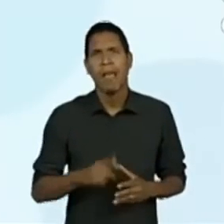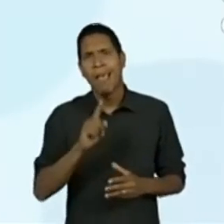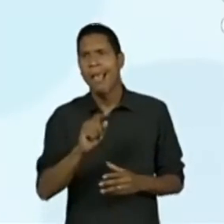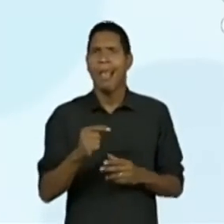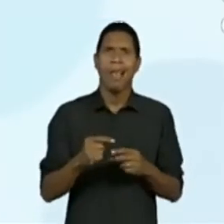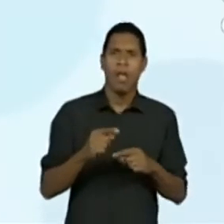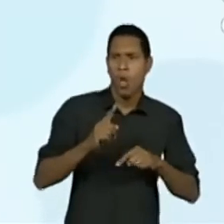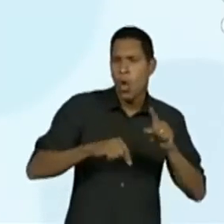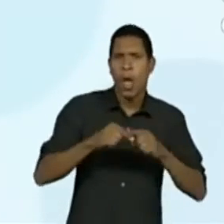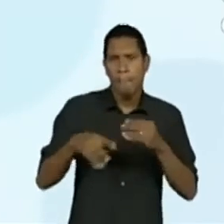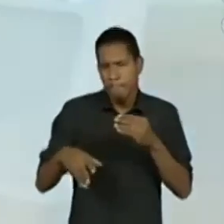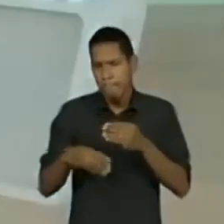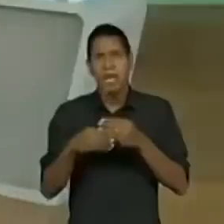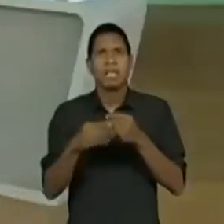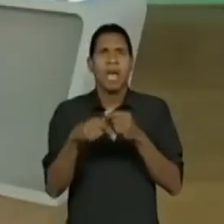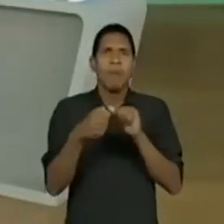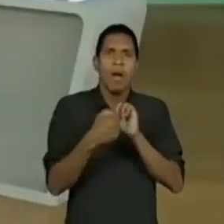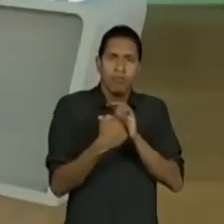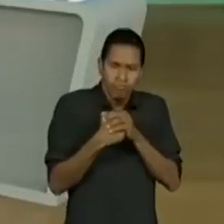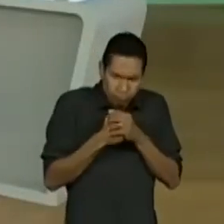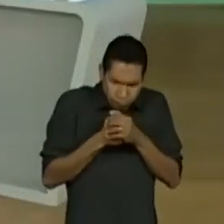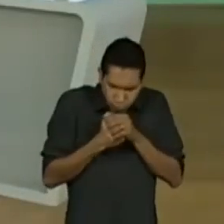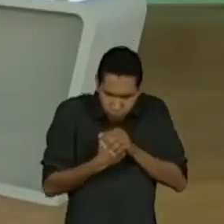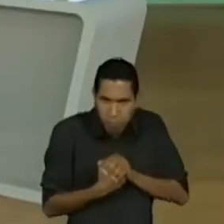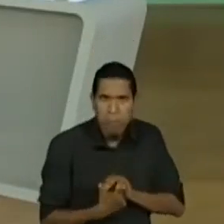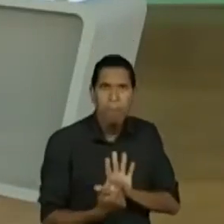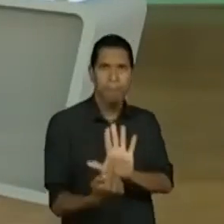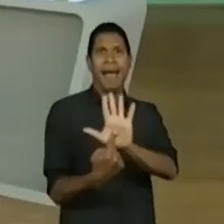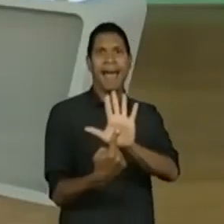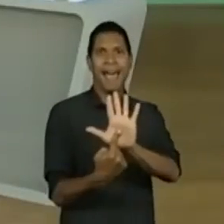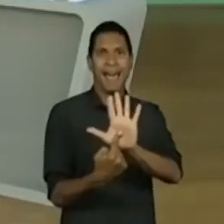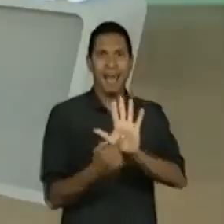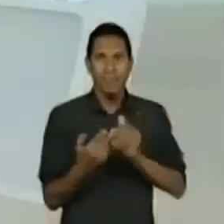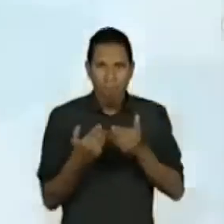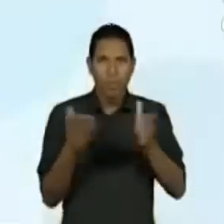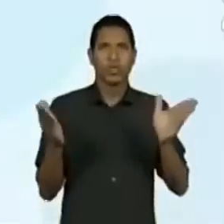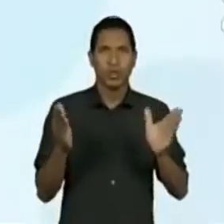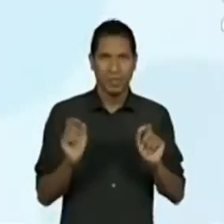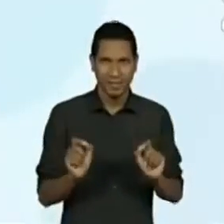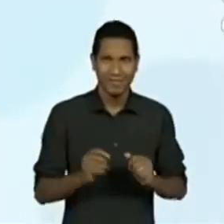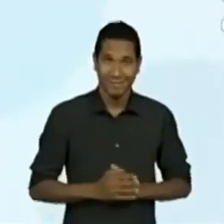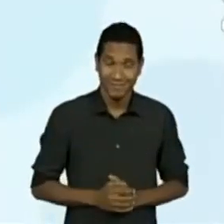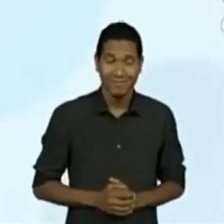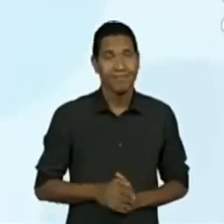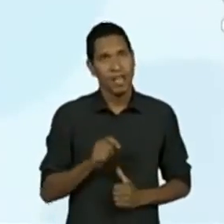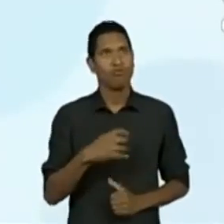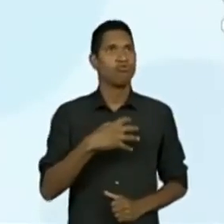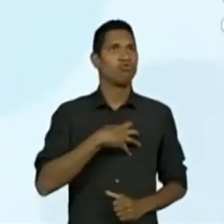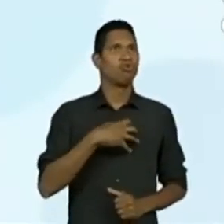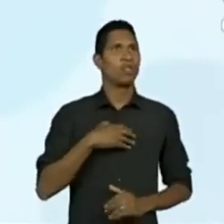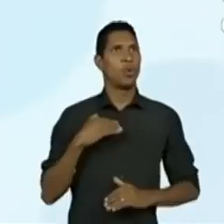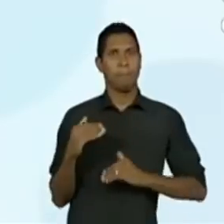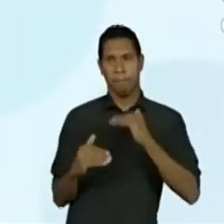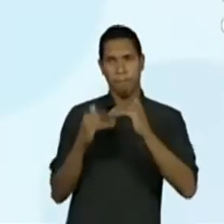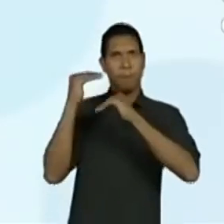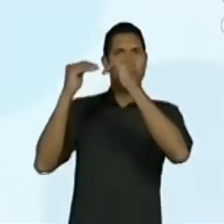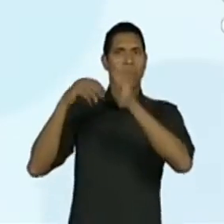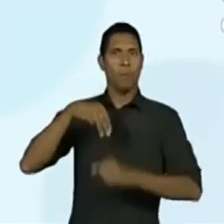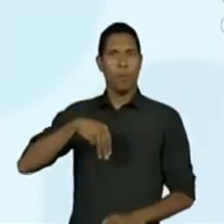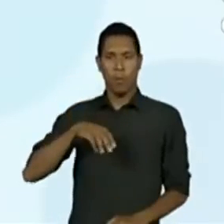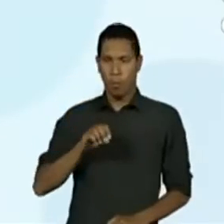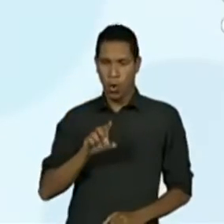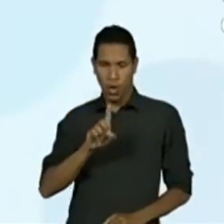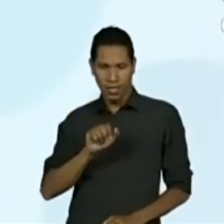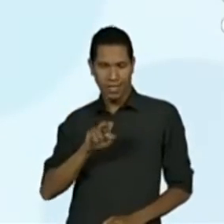mais, uma revelação de um poema visual. Um estilo moderno, que possibilita o